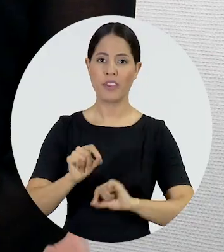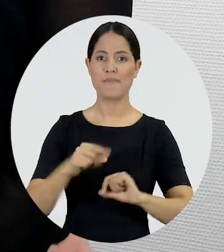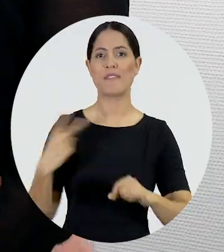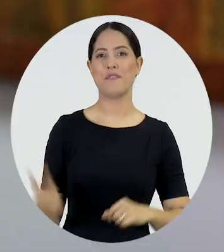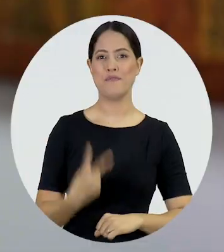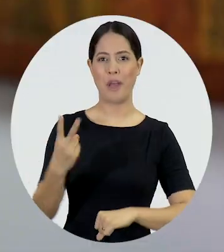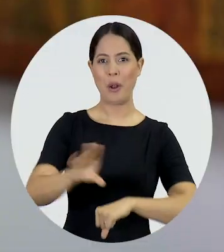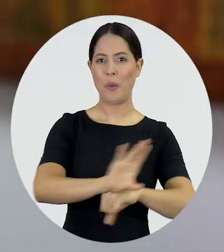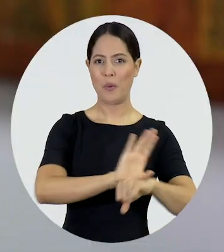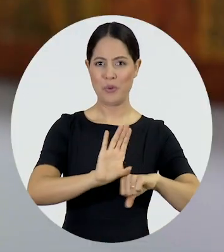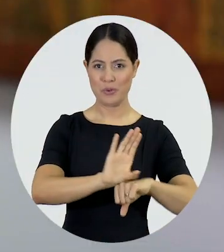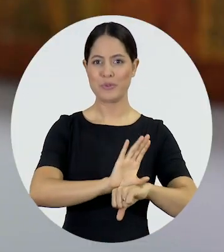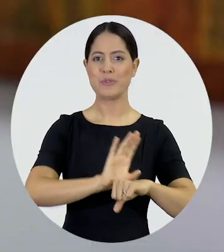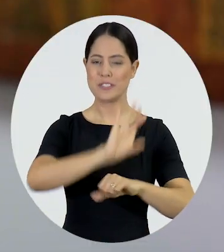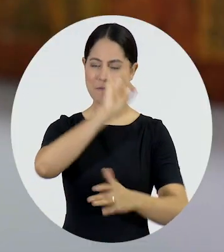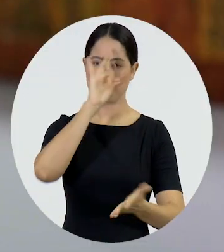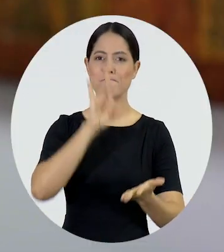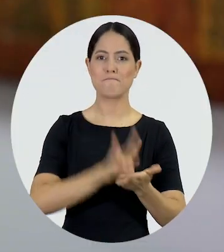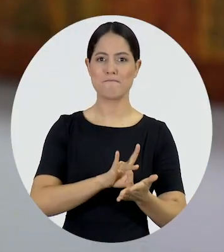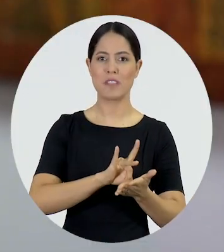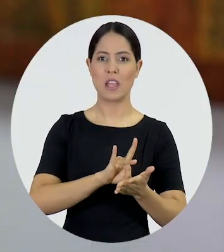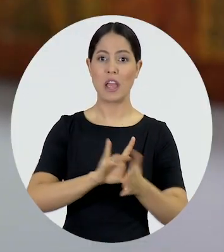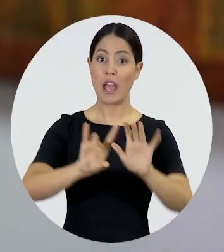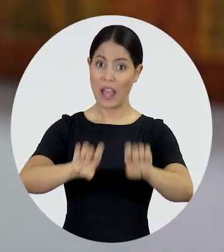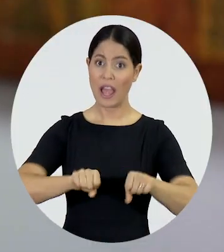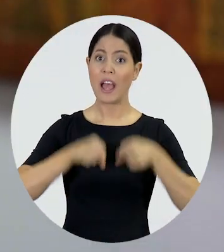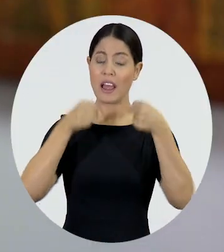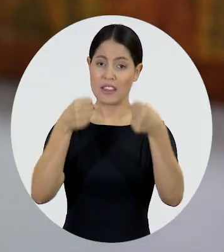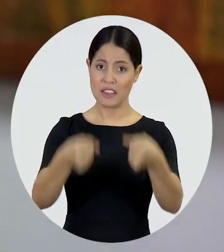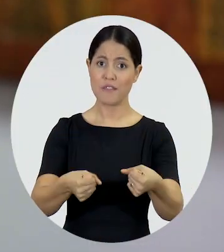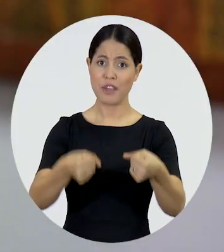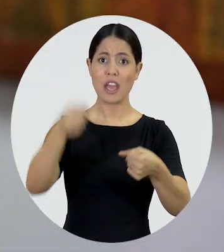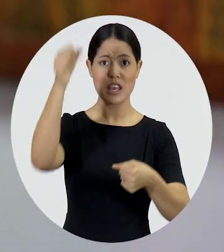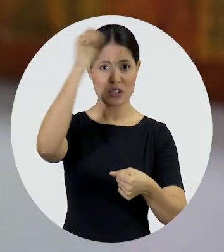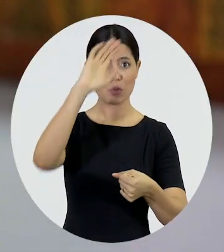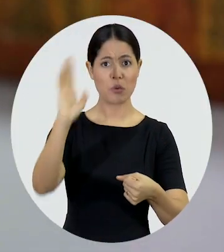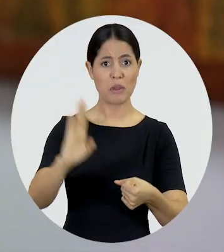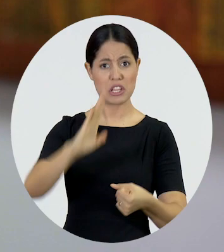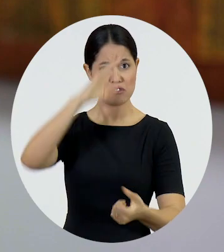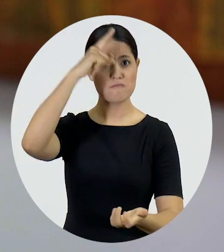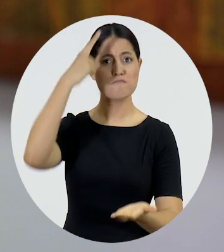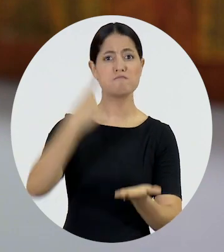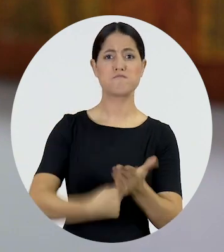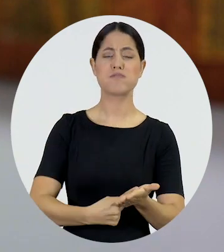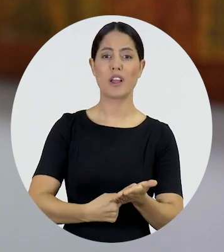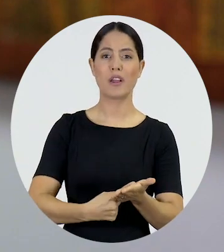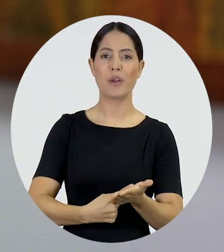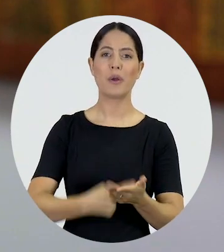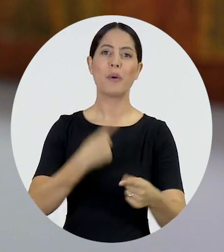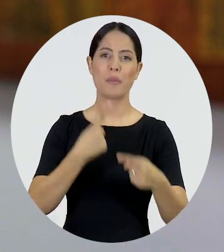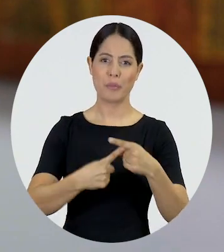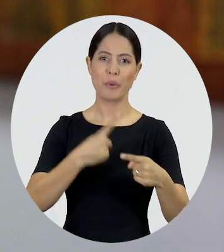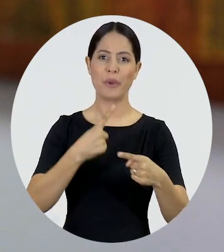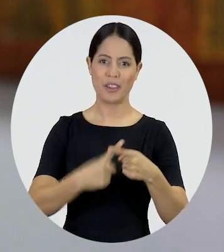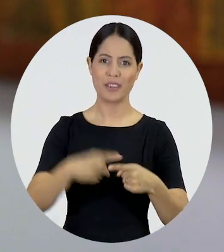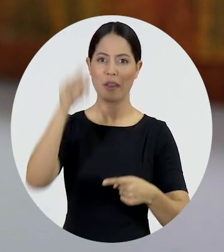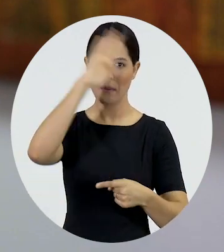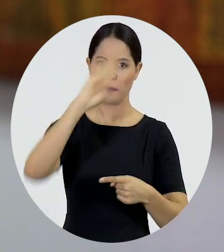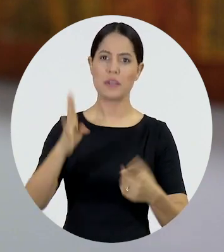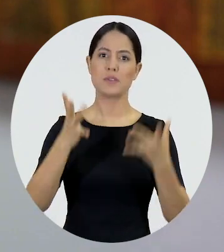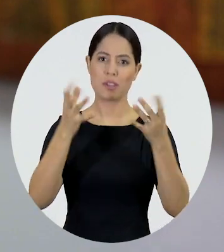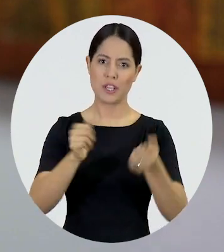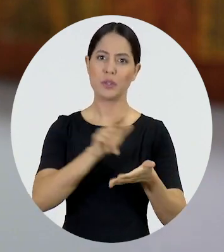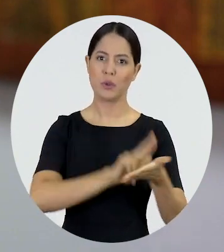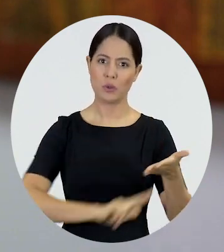consagrados, a defesa dos valores cuja defesa o Brasil assumiu ao ser Estado parte, subscritor de